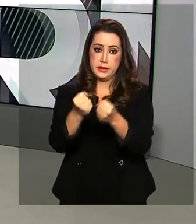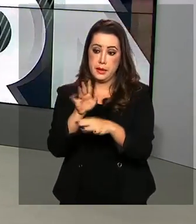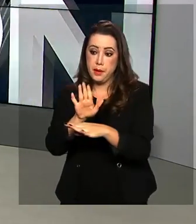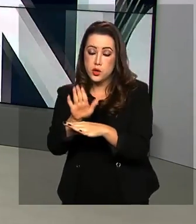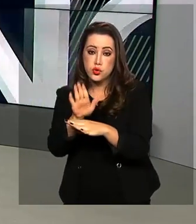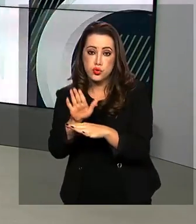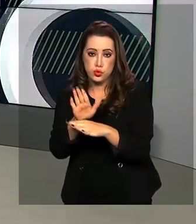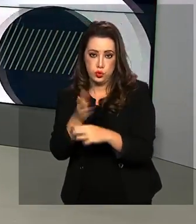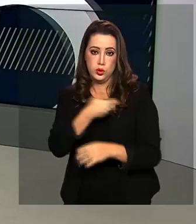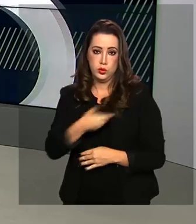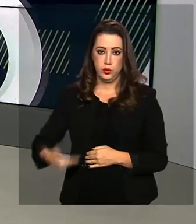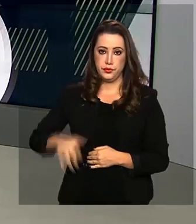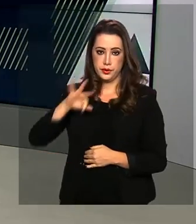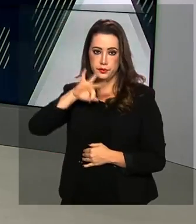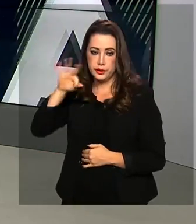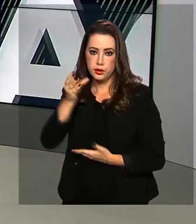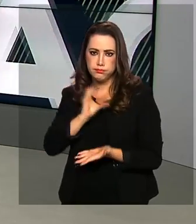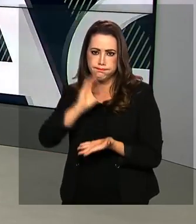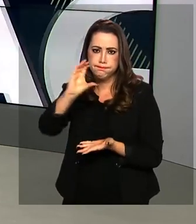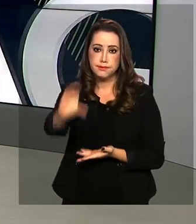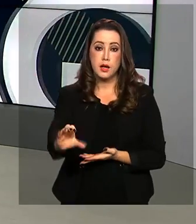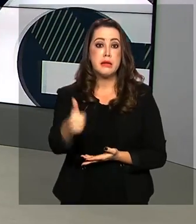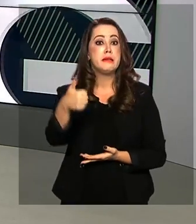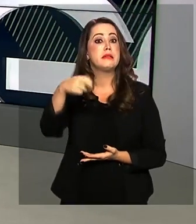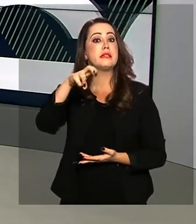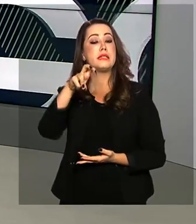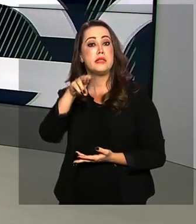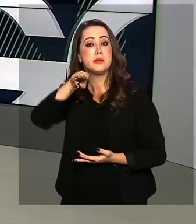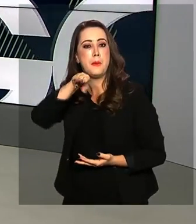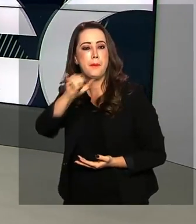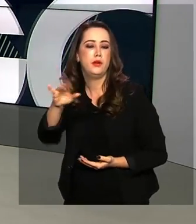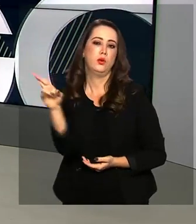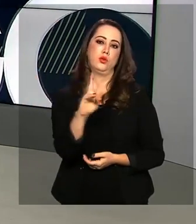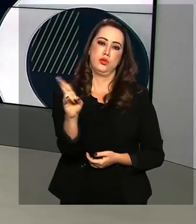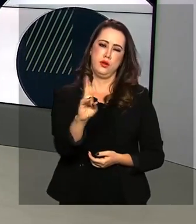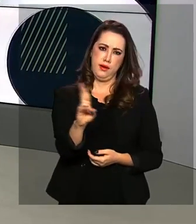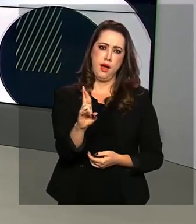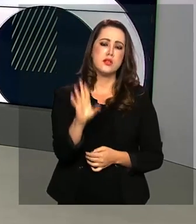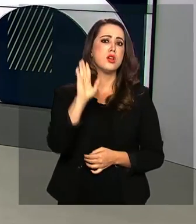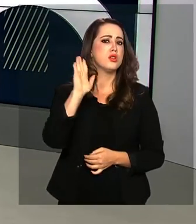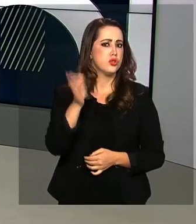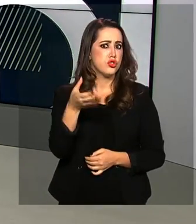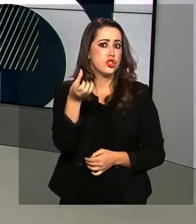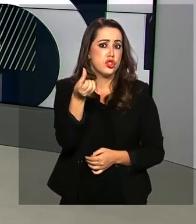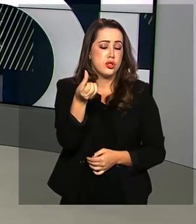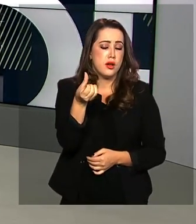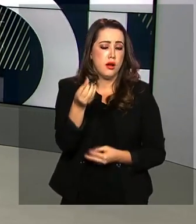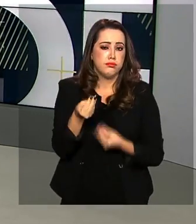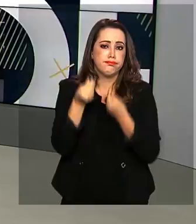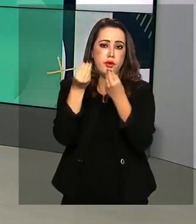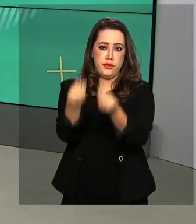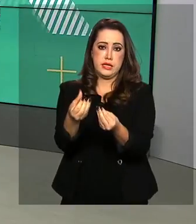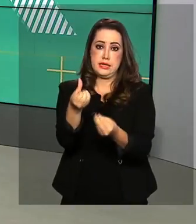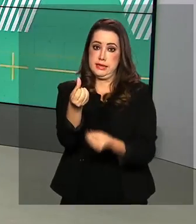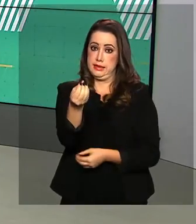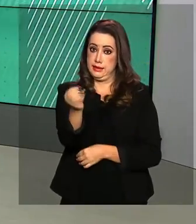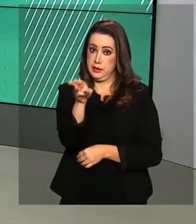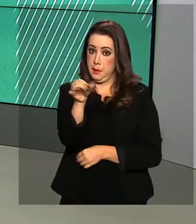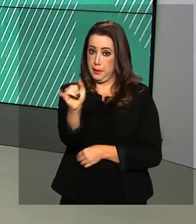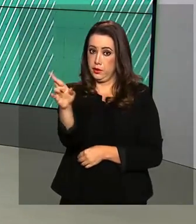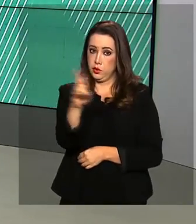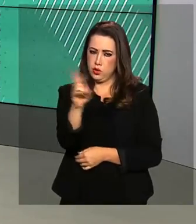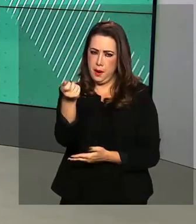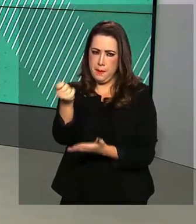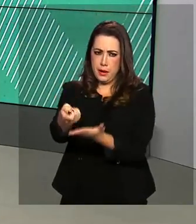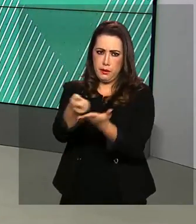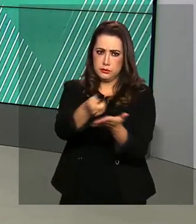do auxílio do Governo Federal no valor de mais de 15 bilhões de reais. No total, serão 60 bilhões de reais repassados para